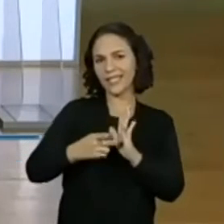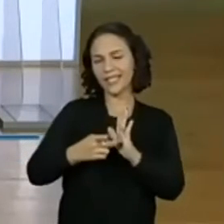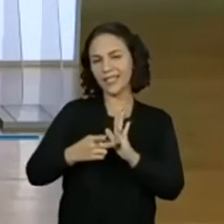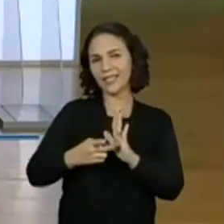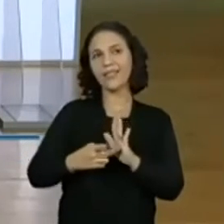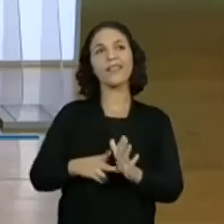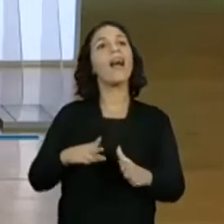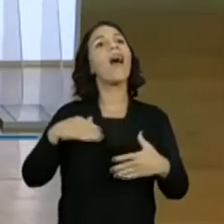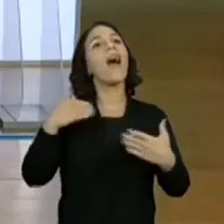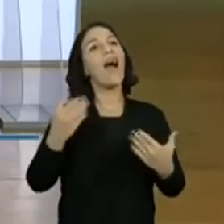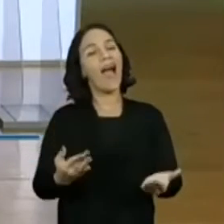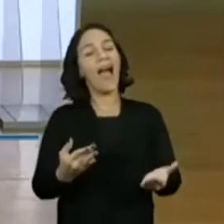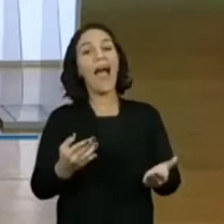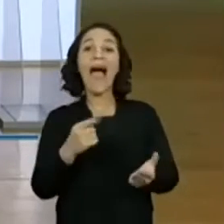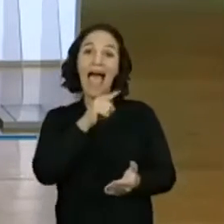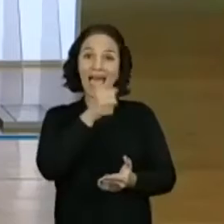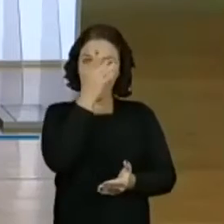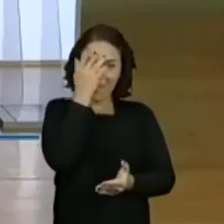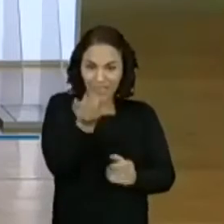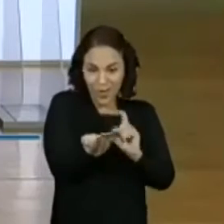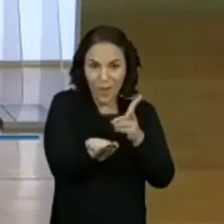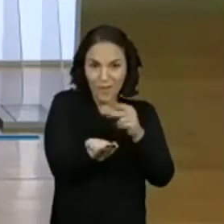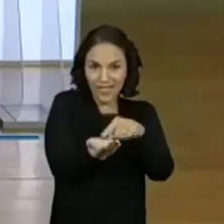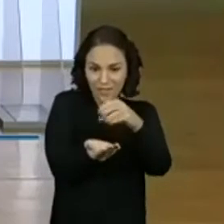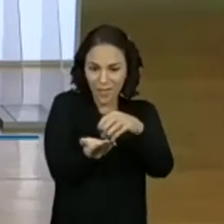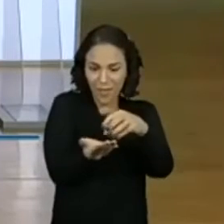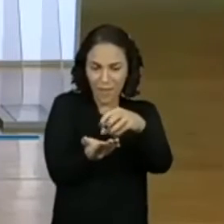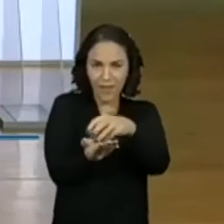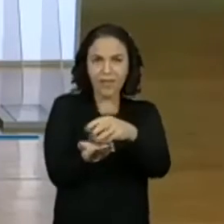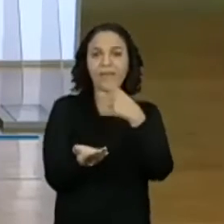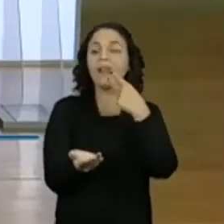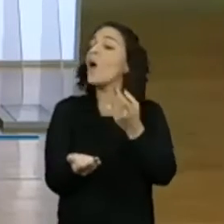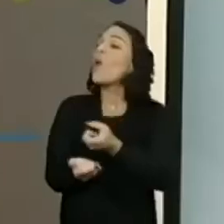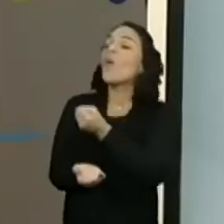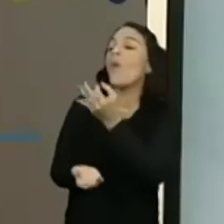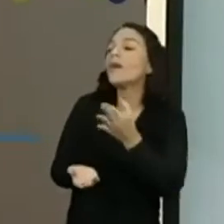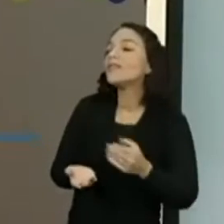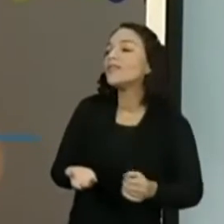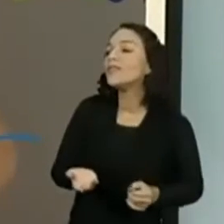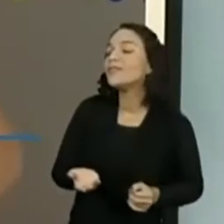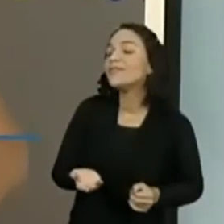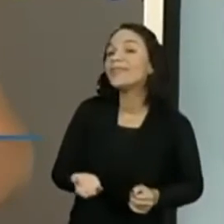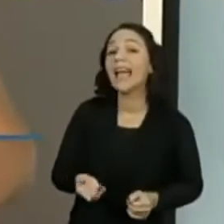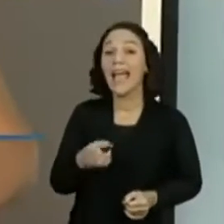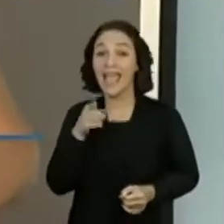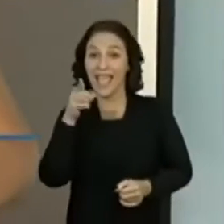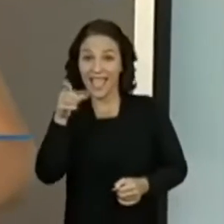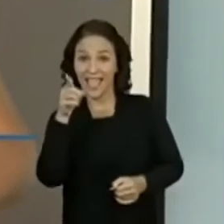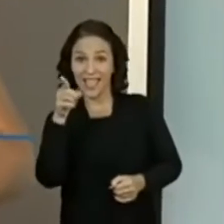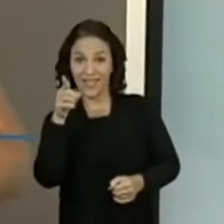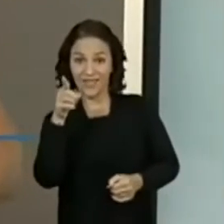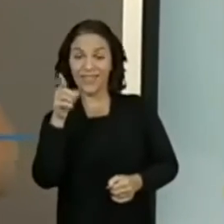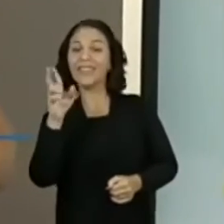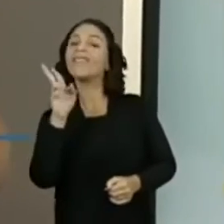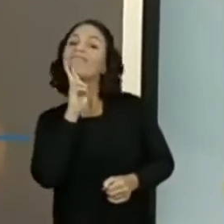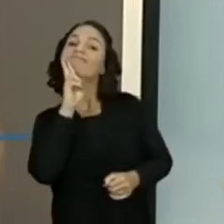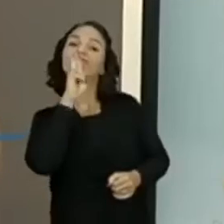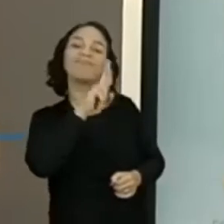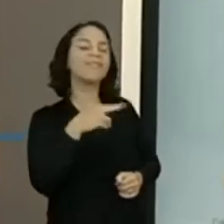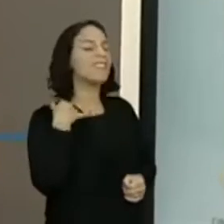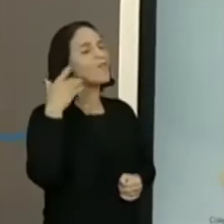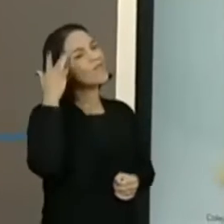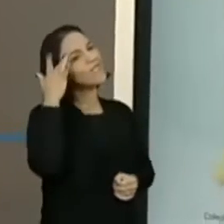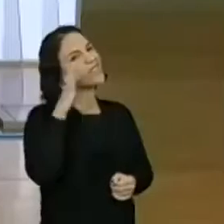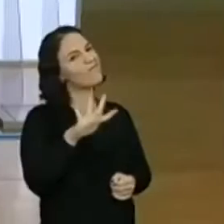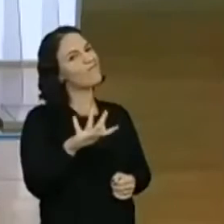com quanto? Hum, você tem que falar quantos grãos você estima que tem aqui na minha mão? Ó, a professora Elza